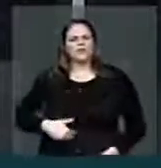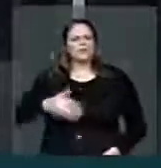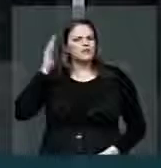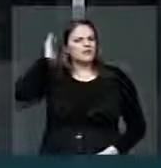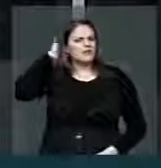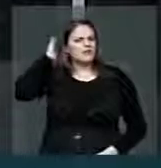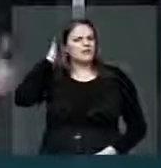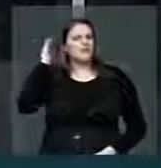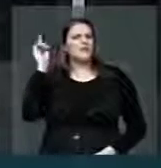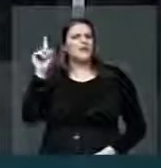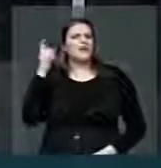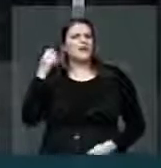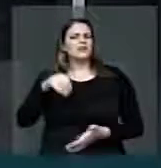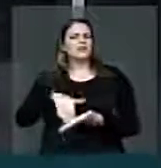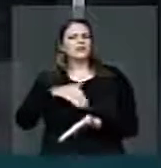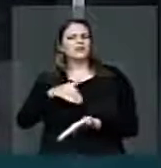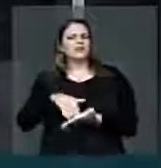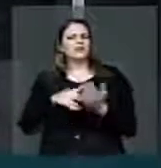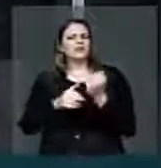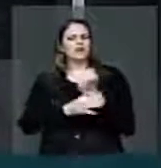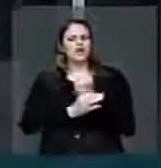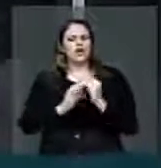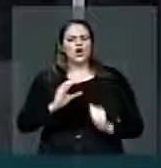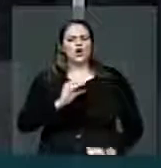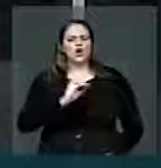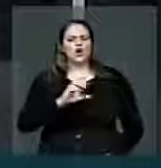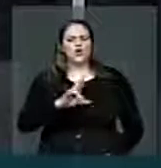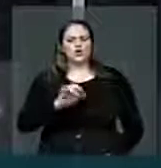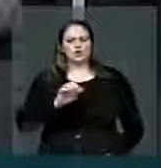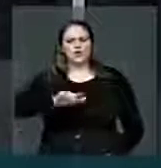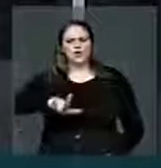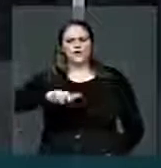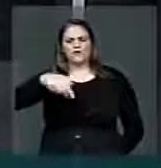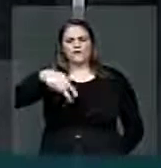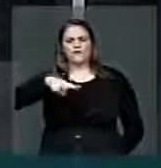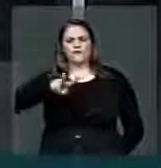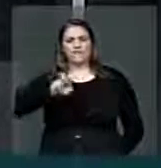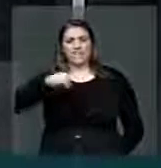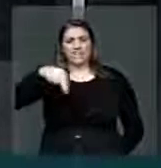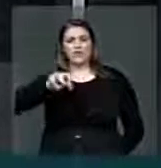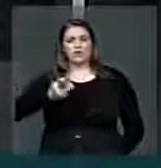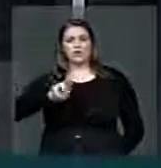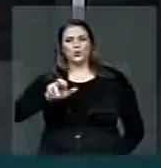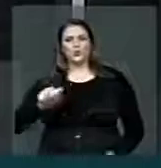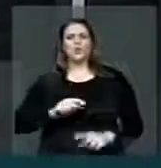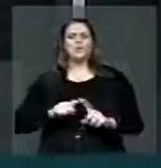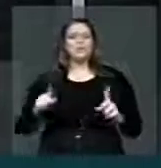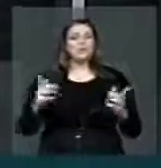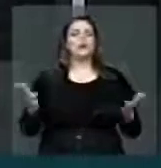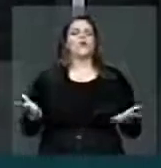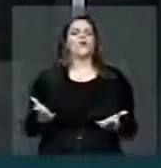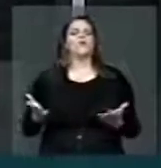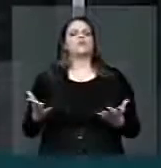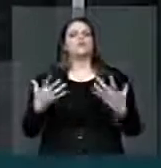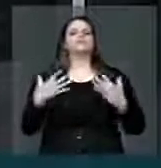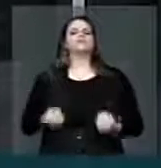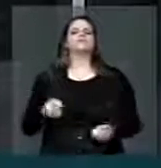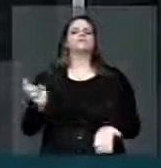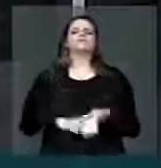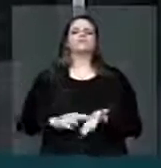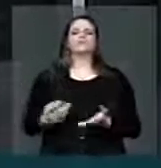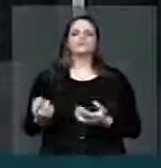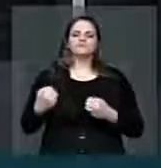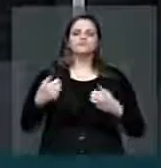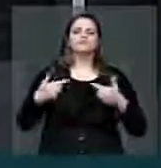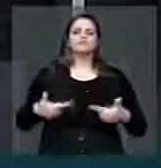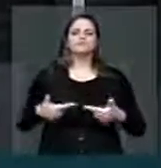envolvendo um ex-secretário de segurança chamado Coronel Ventura. Mas agora eu resolvi encampar essa batalha, junto